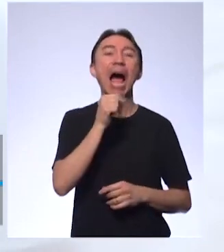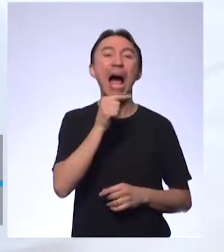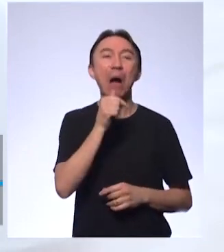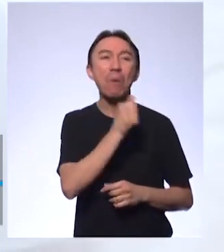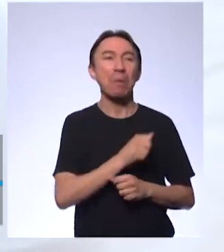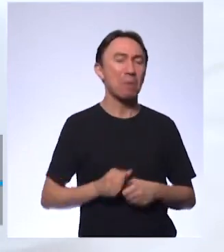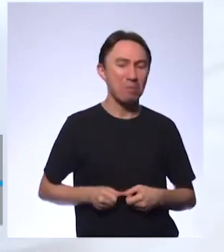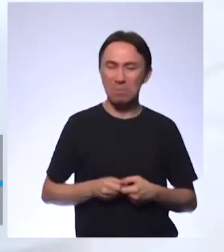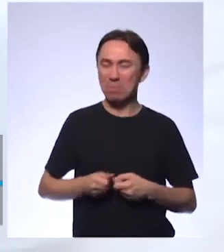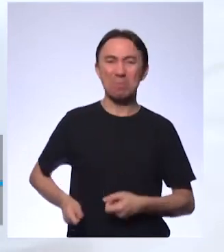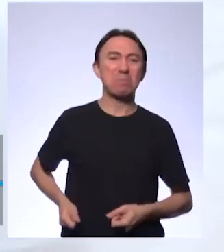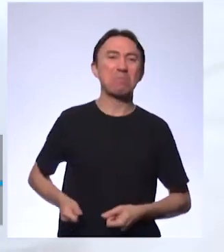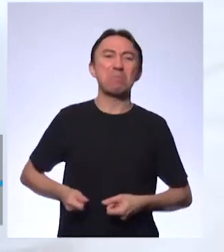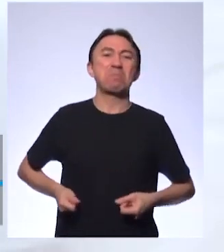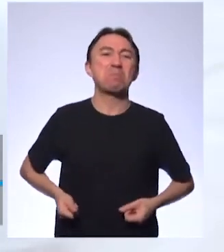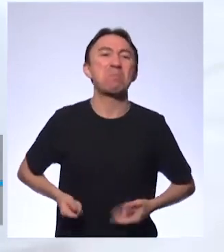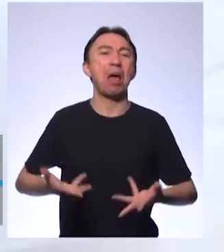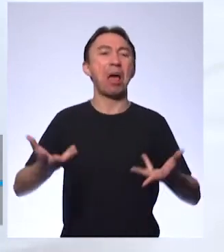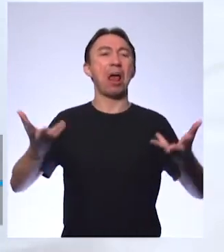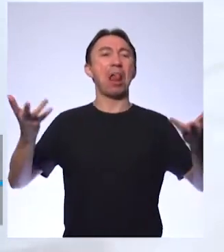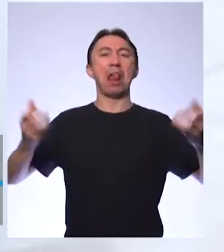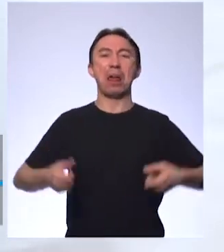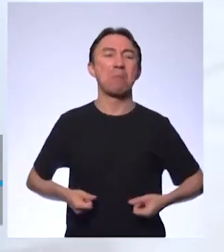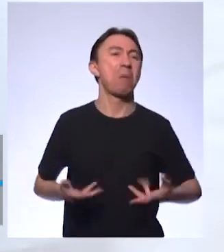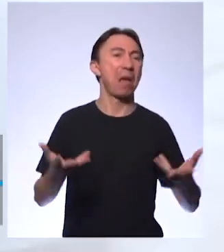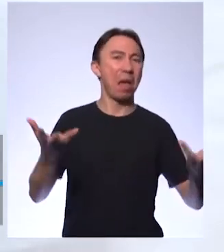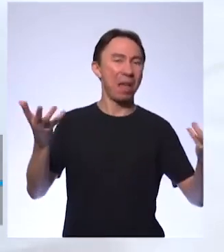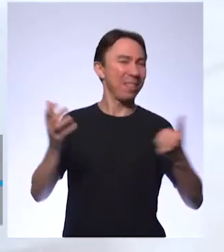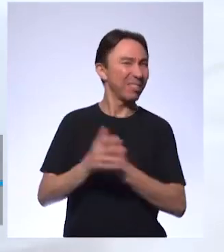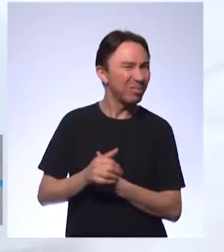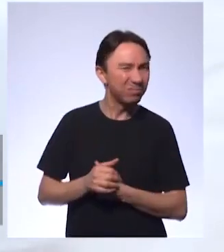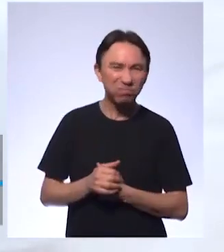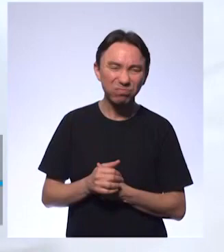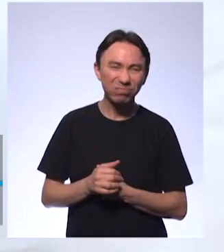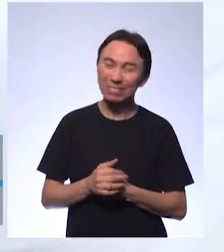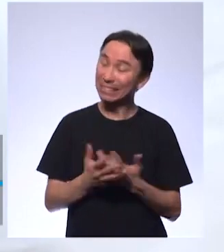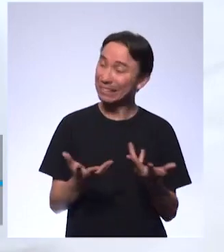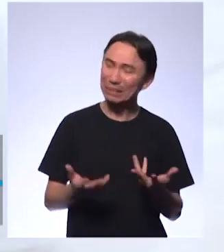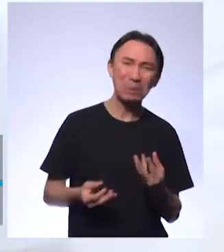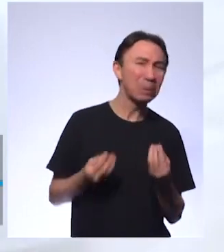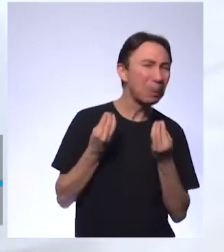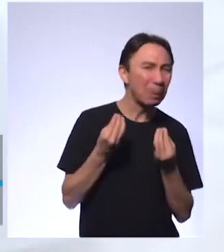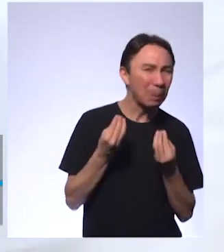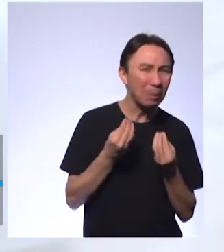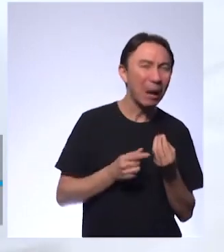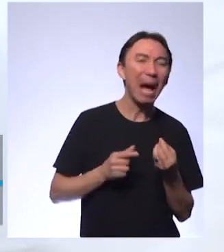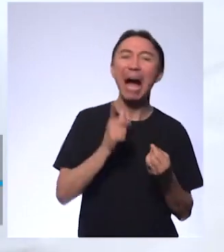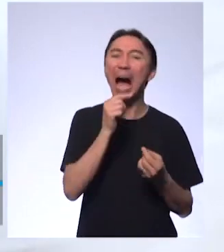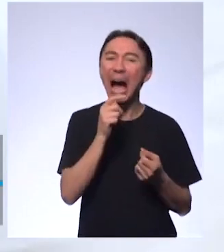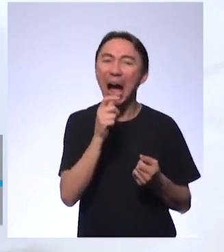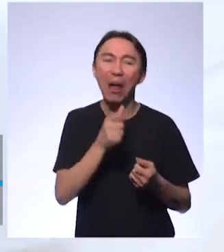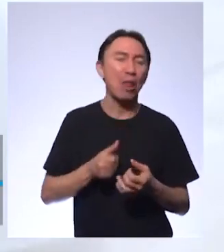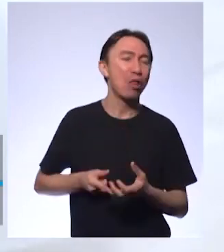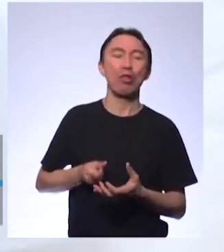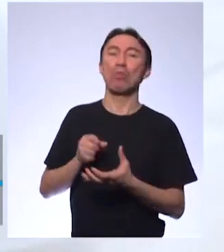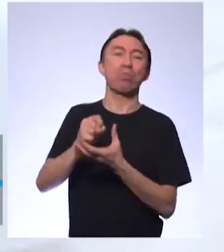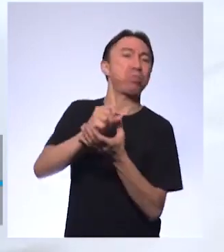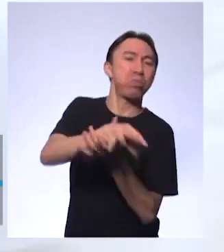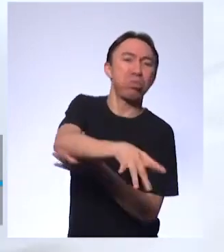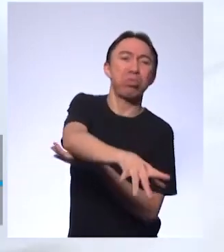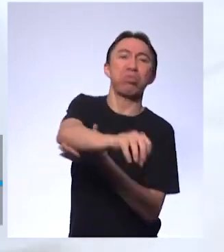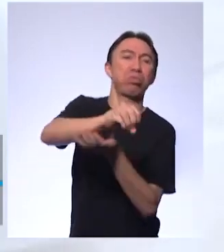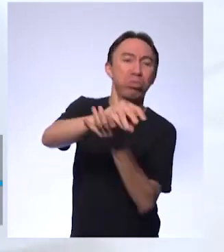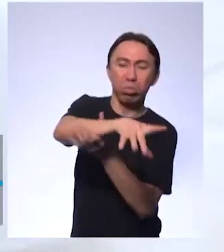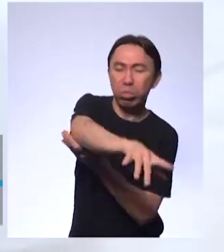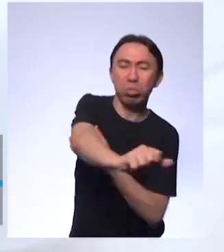paga a água a gente paga o tratamento da água e quanto mais a gente desperdiça mais caro fica o tratamento mas não fica só para aquele